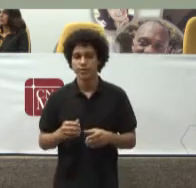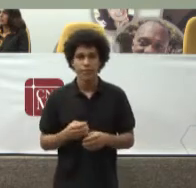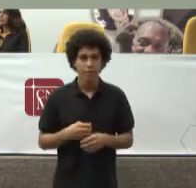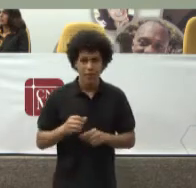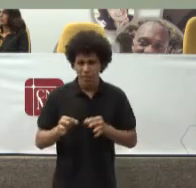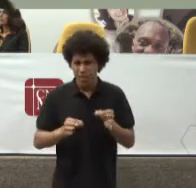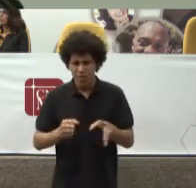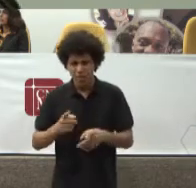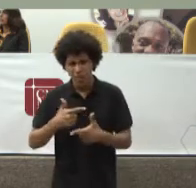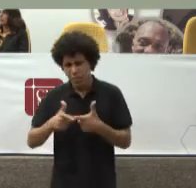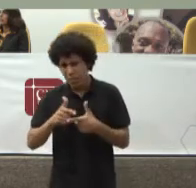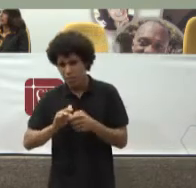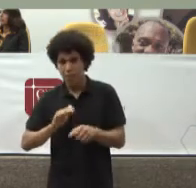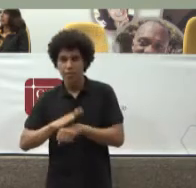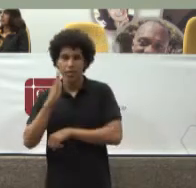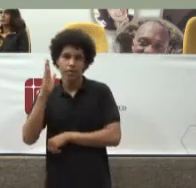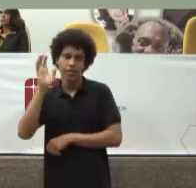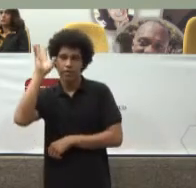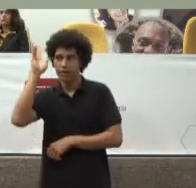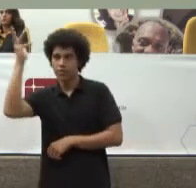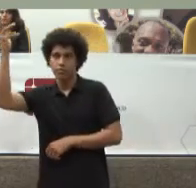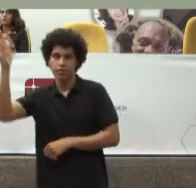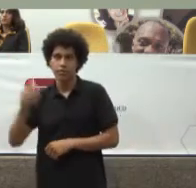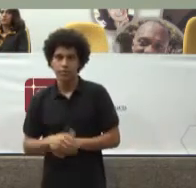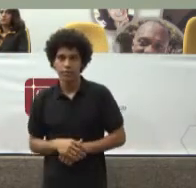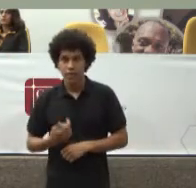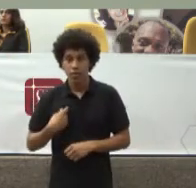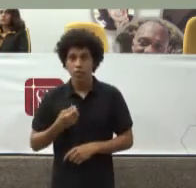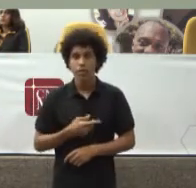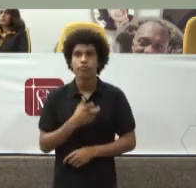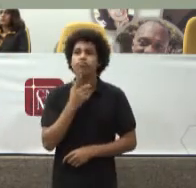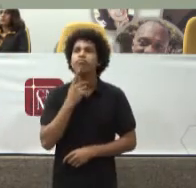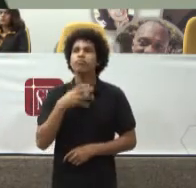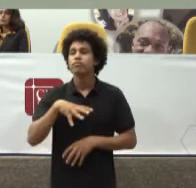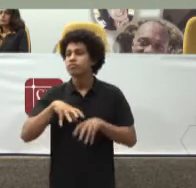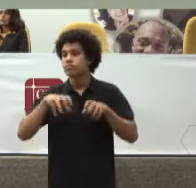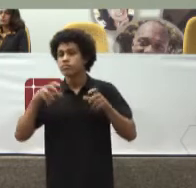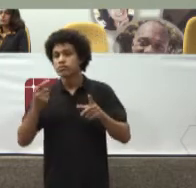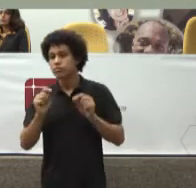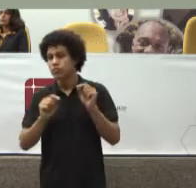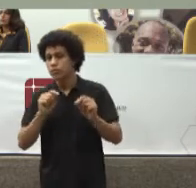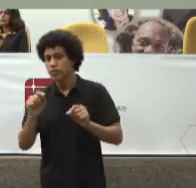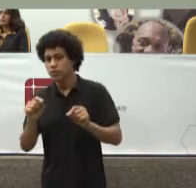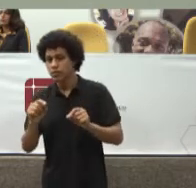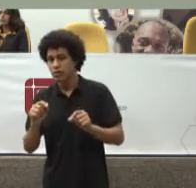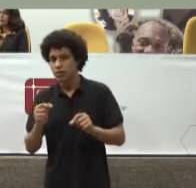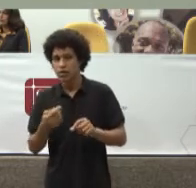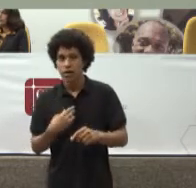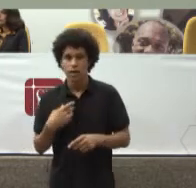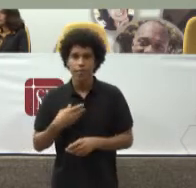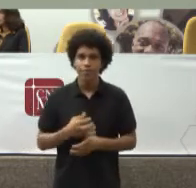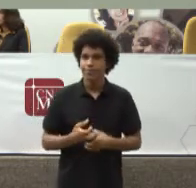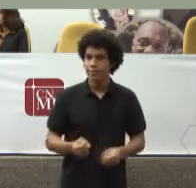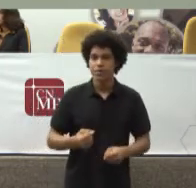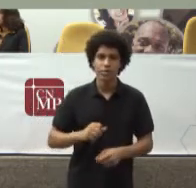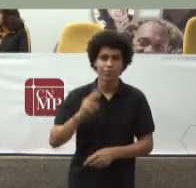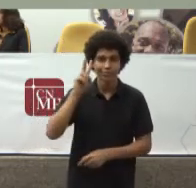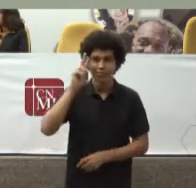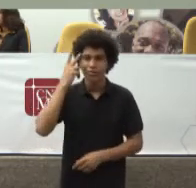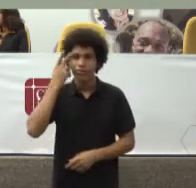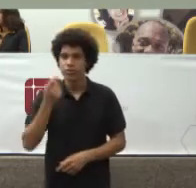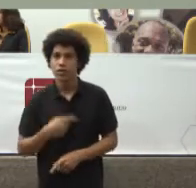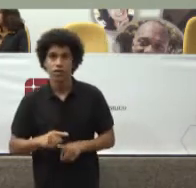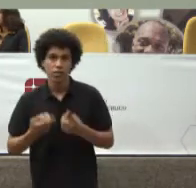inspirou Diante de um cenário Tão agudo Quanto da saúde É a máxima Do confúcio Nós não vamos Amaldiçoar A